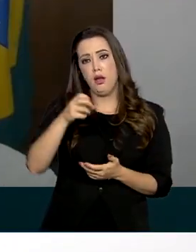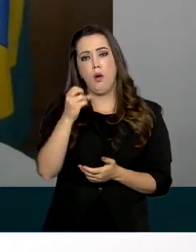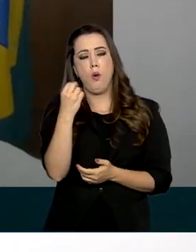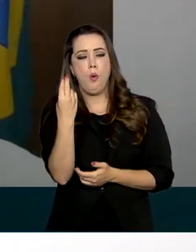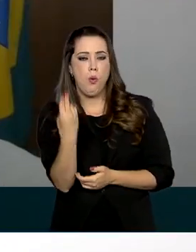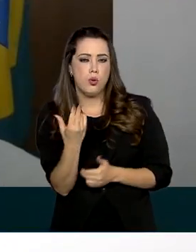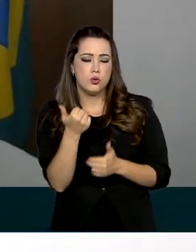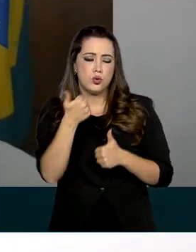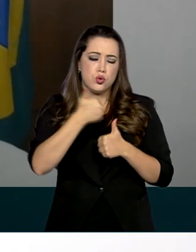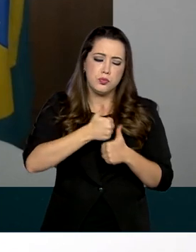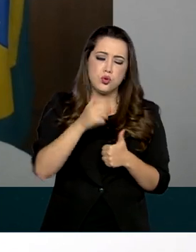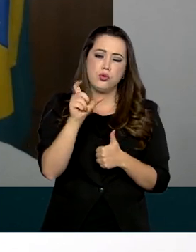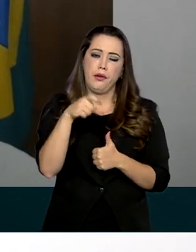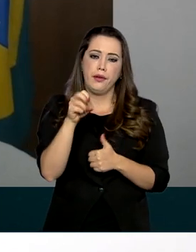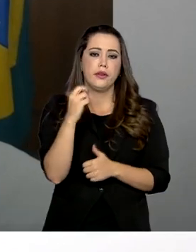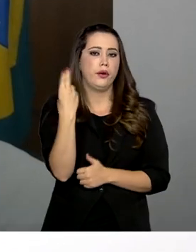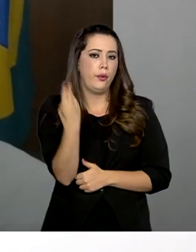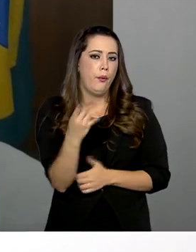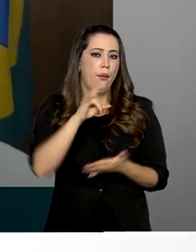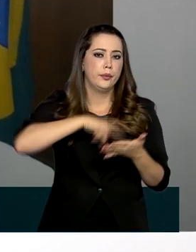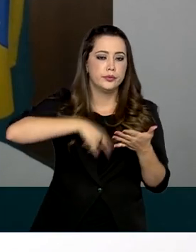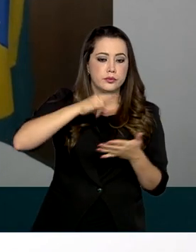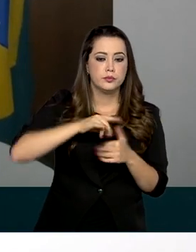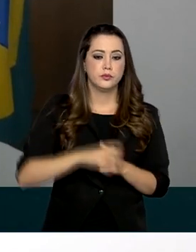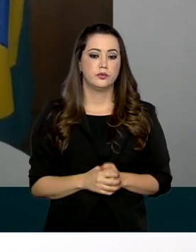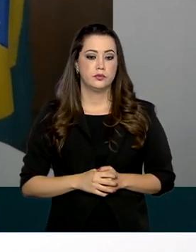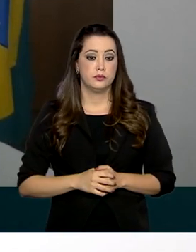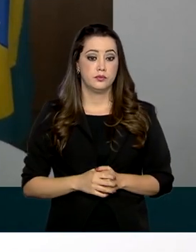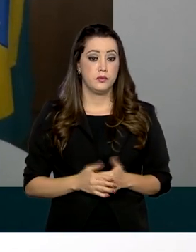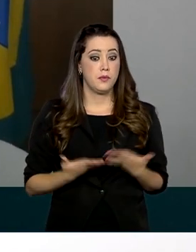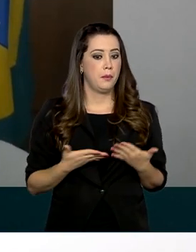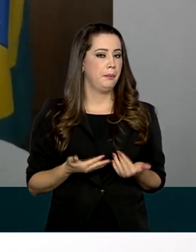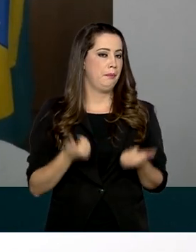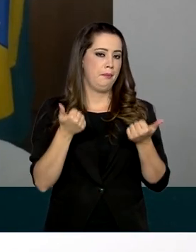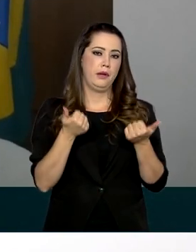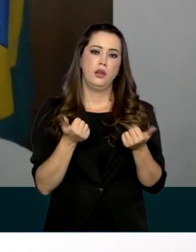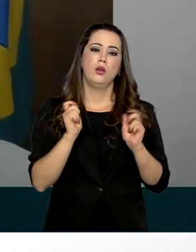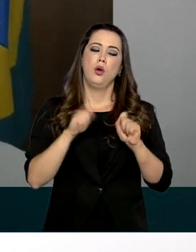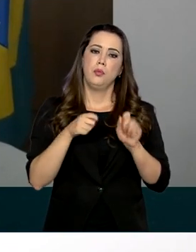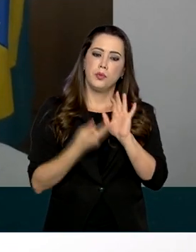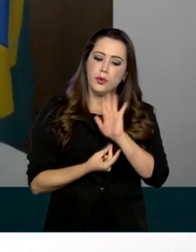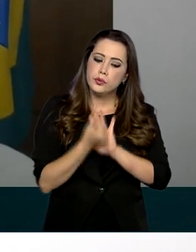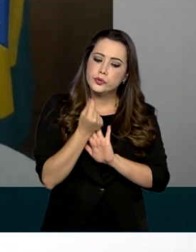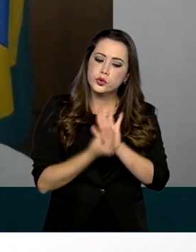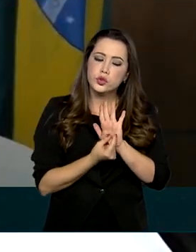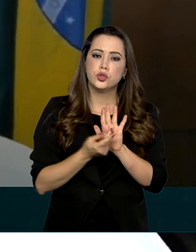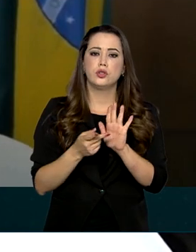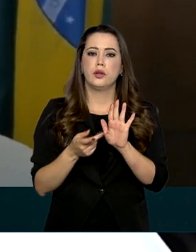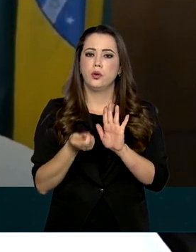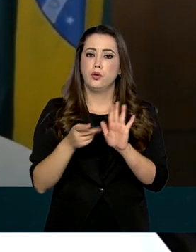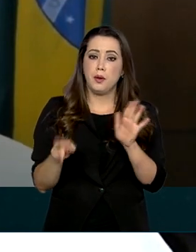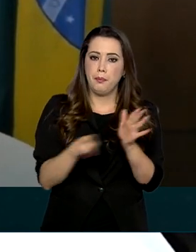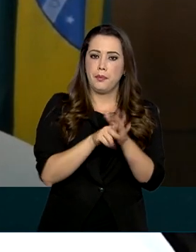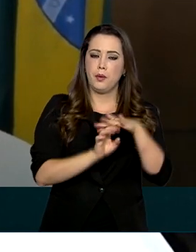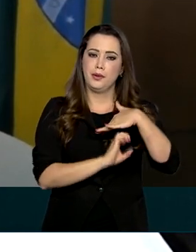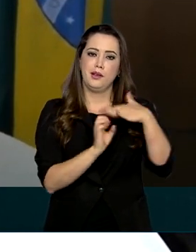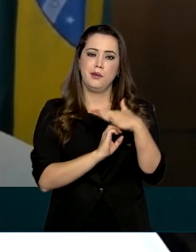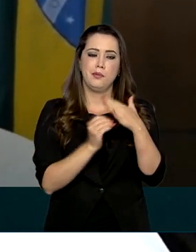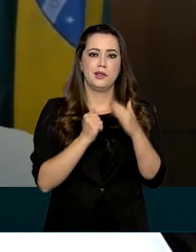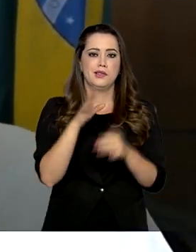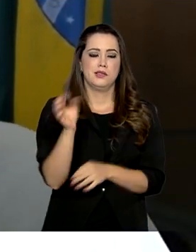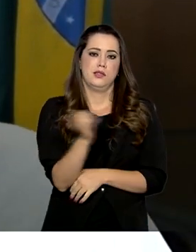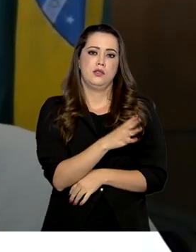Há um instrumento que faz com que a gestão do fluxo de caixa atinja um novo patamar de eficiência. Menos custo